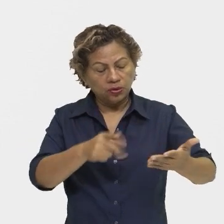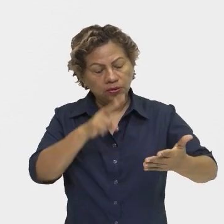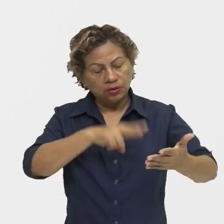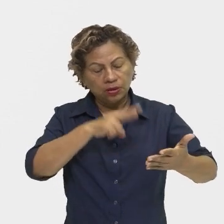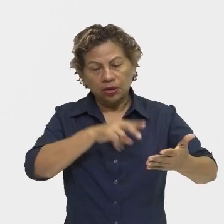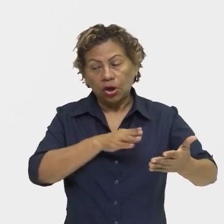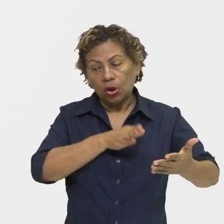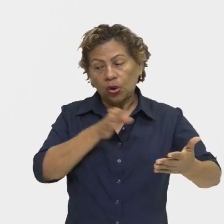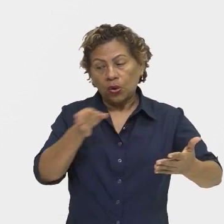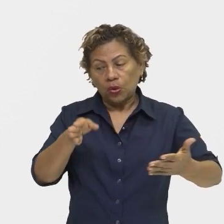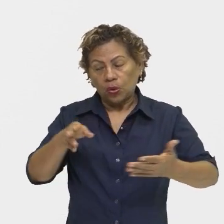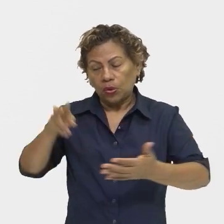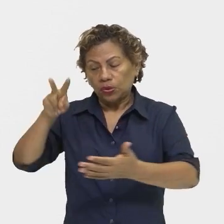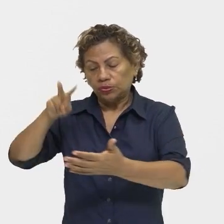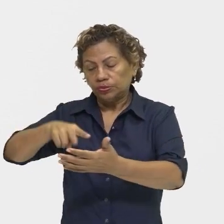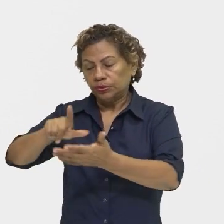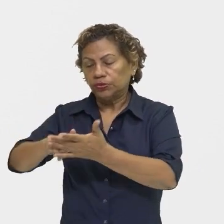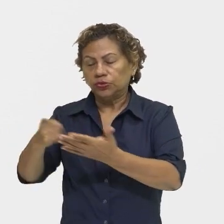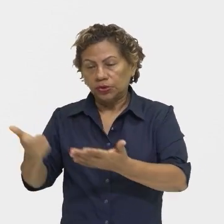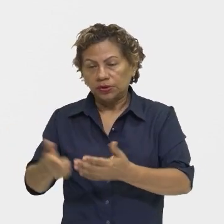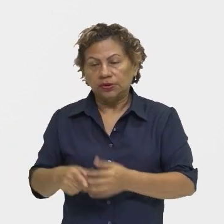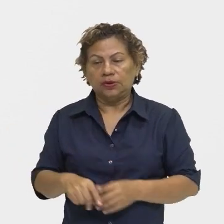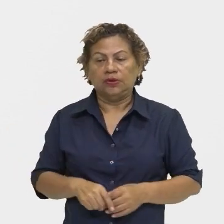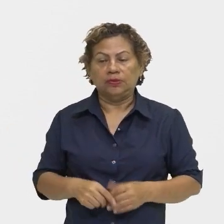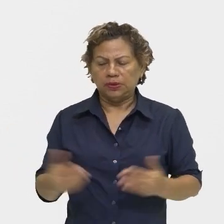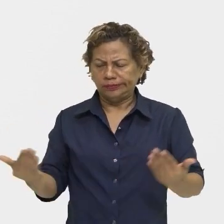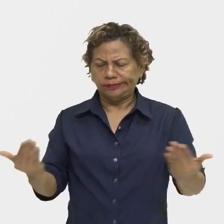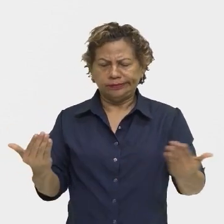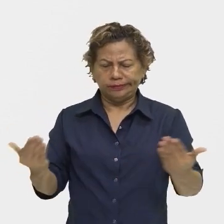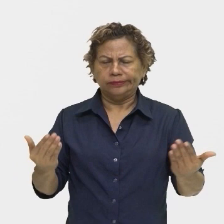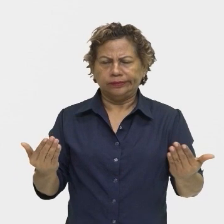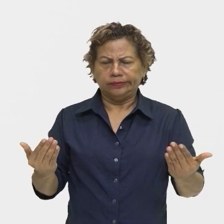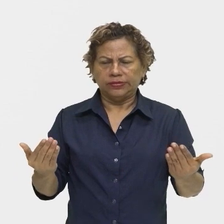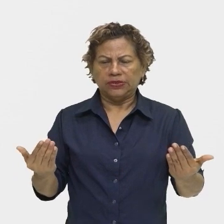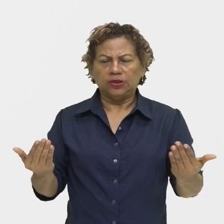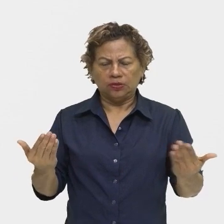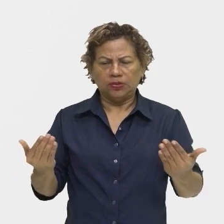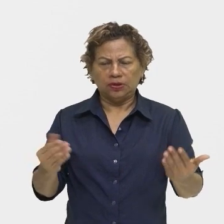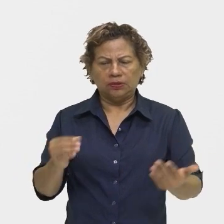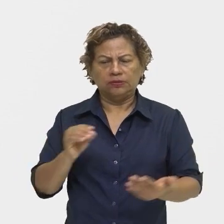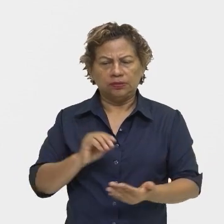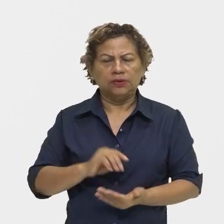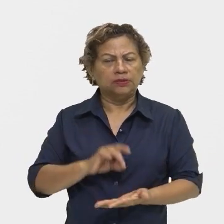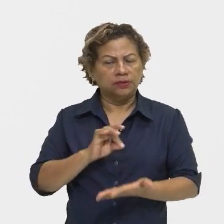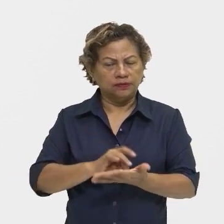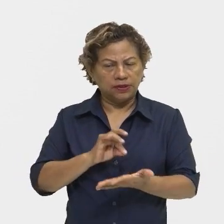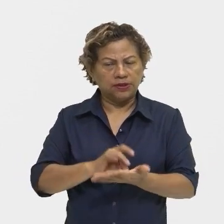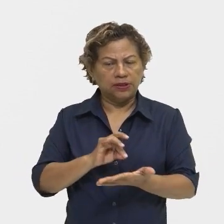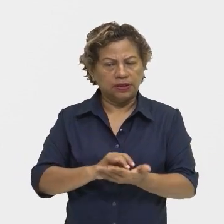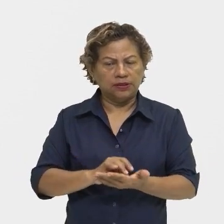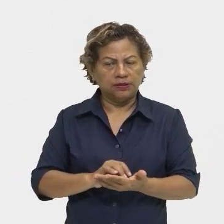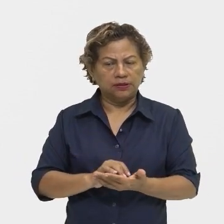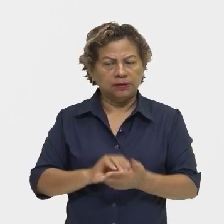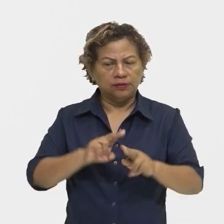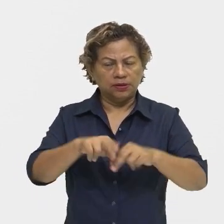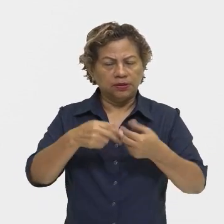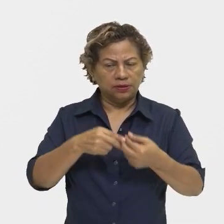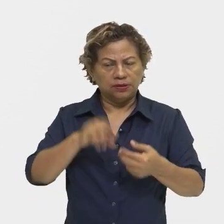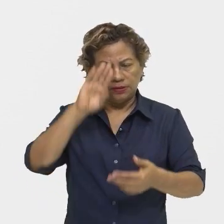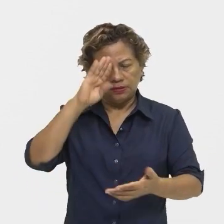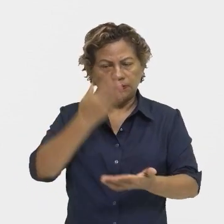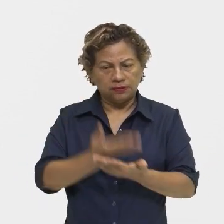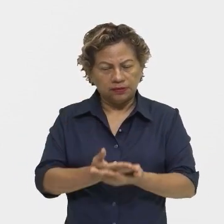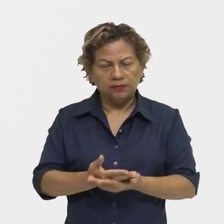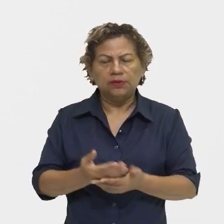informação é verdadeira. Então, por isso que nós temos aí a questão da confiabilidade, né? Das informações que estão ali escritas na